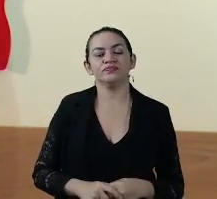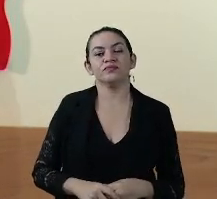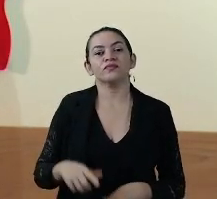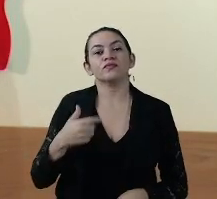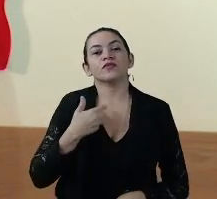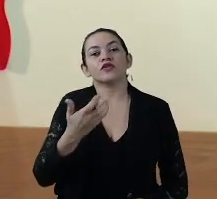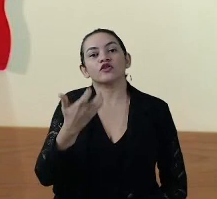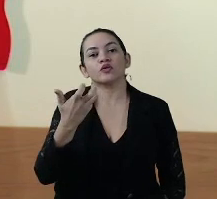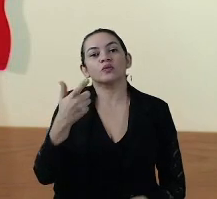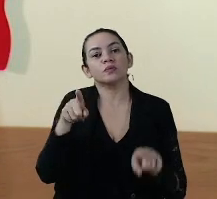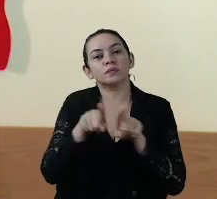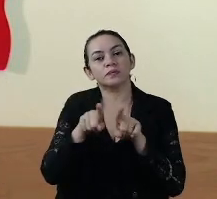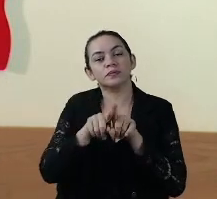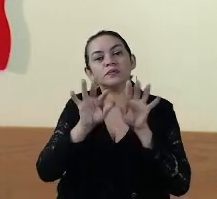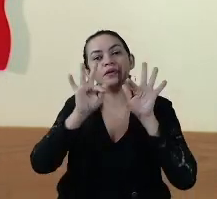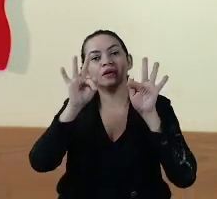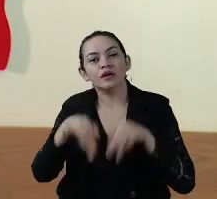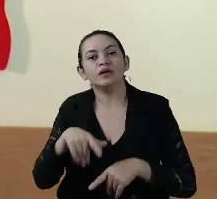Queria, finalmente,